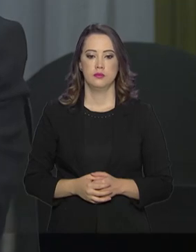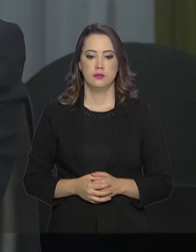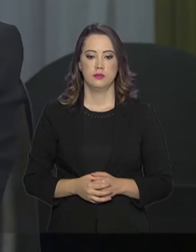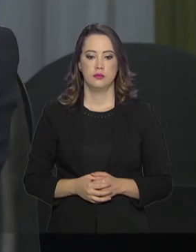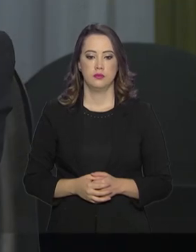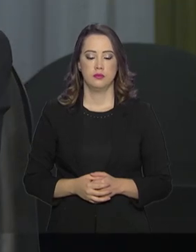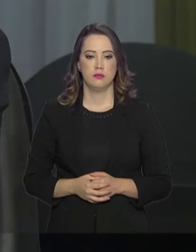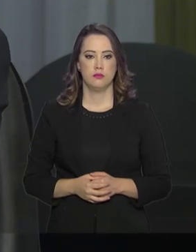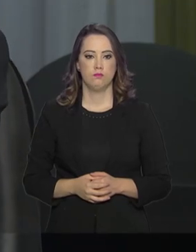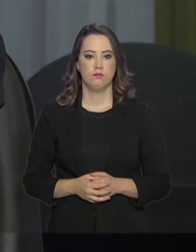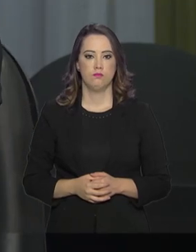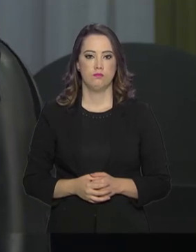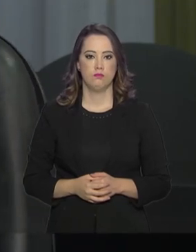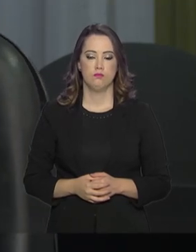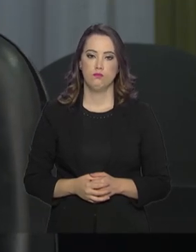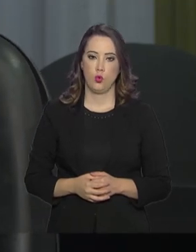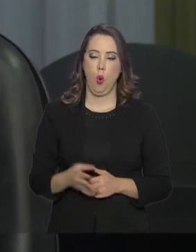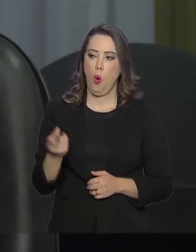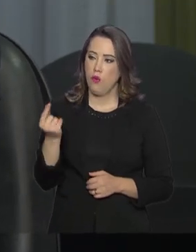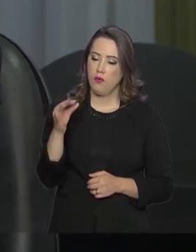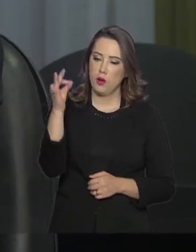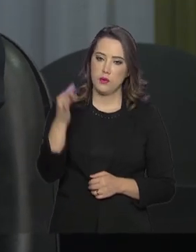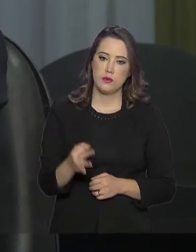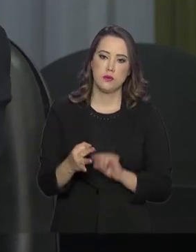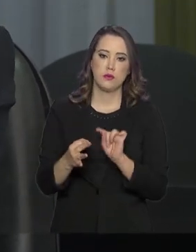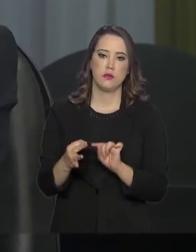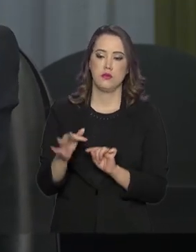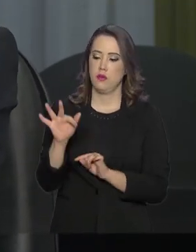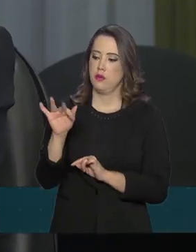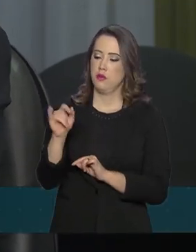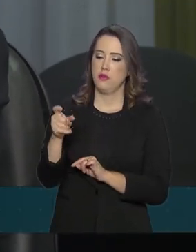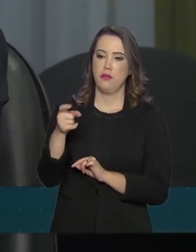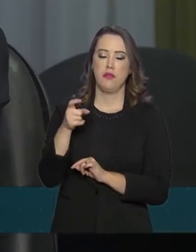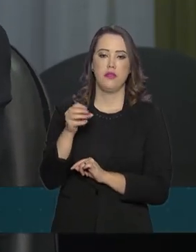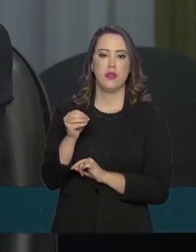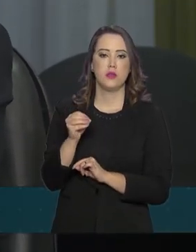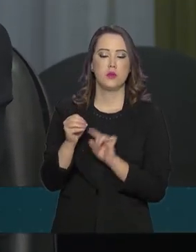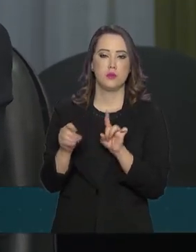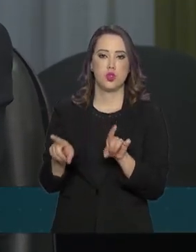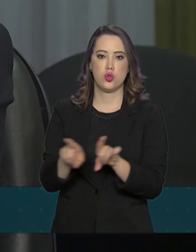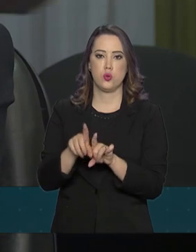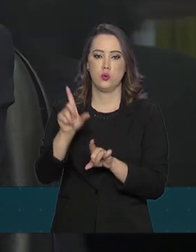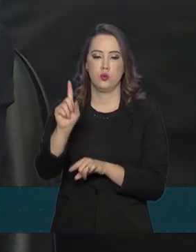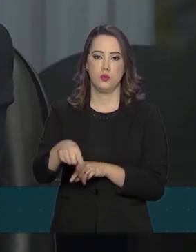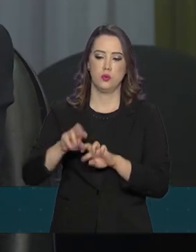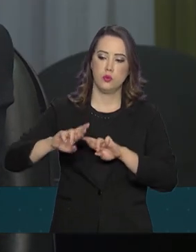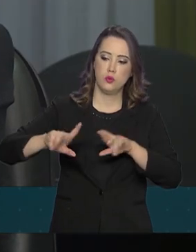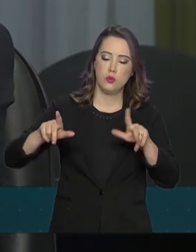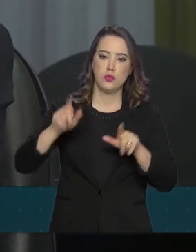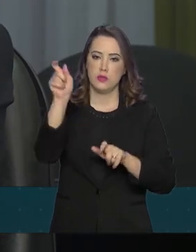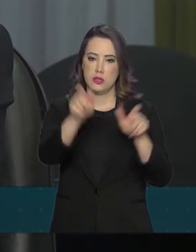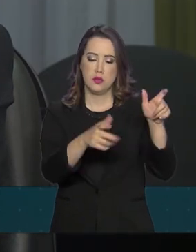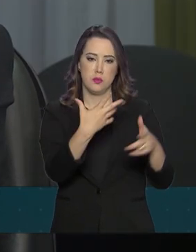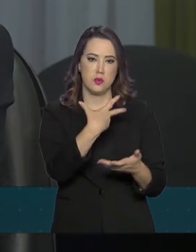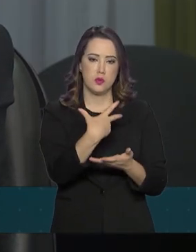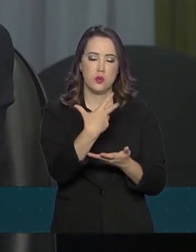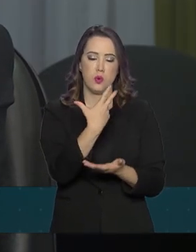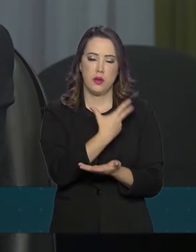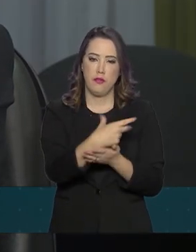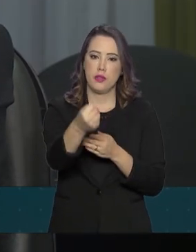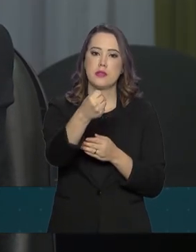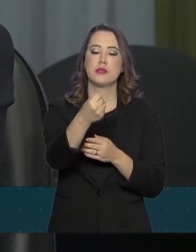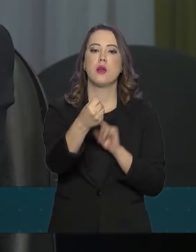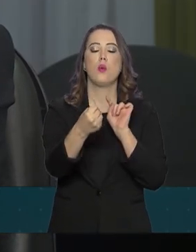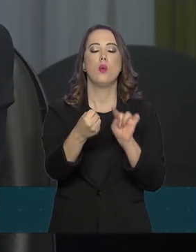O bônus é fixo e o que diferencia o vencedor é justamente